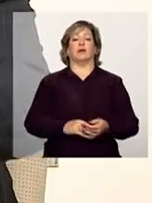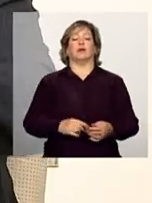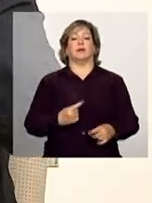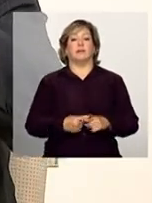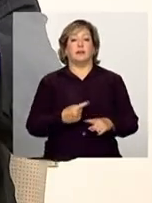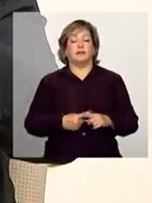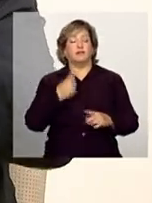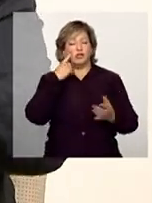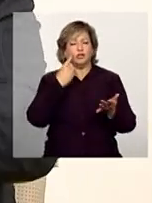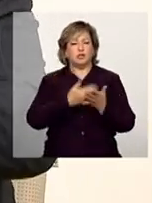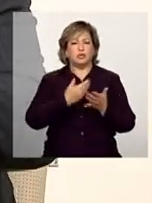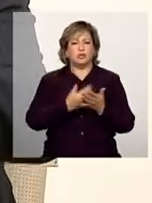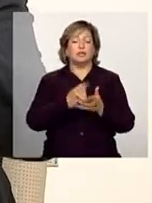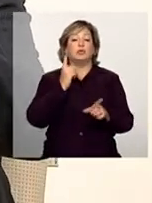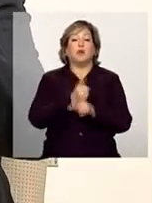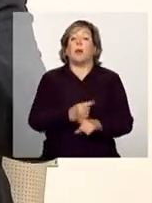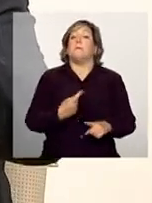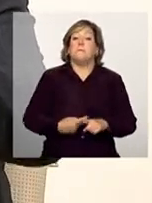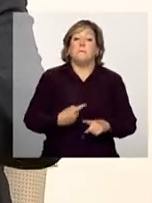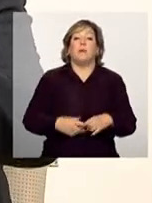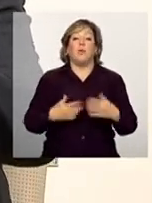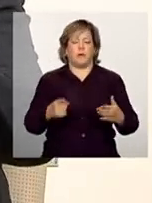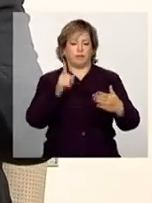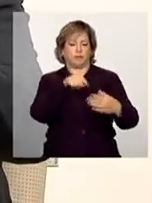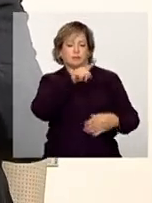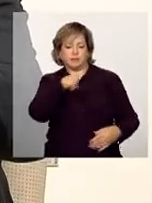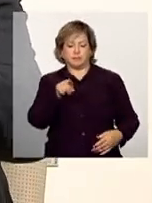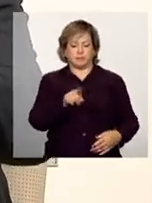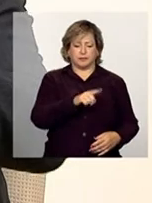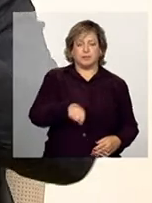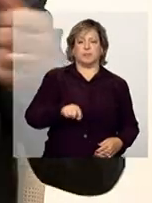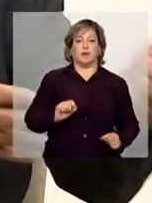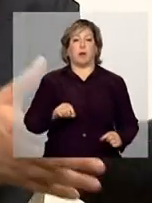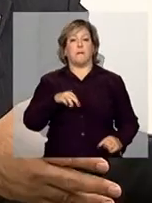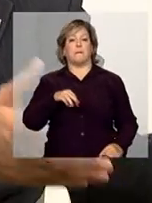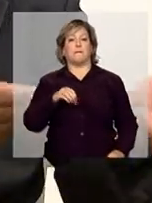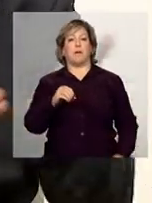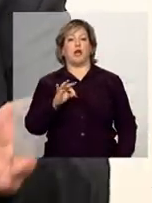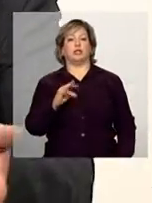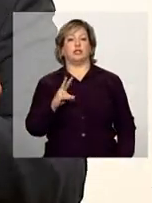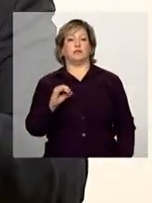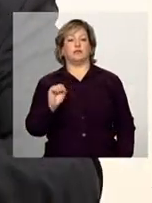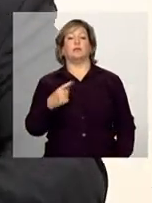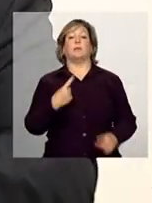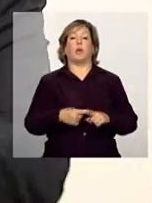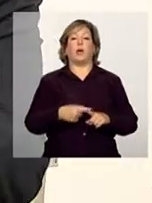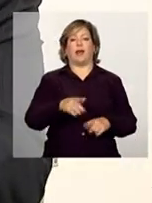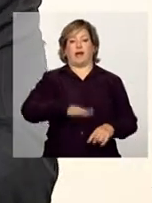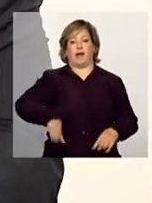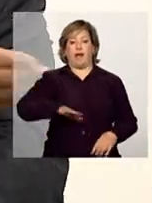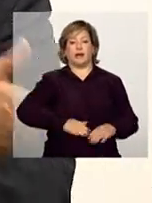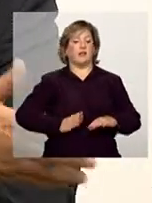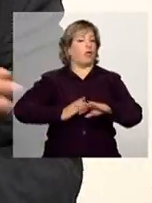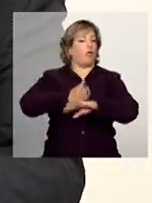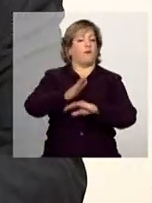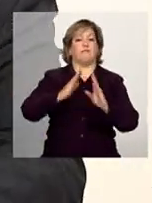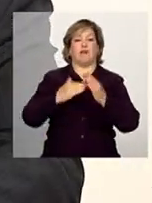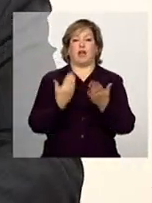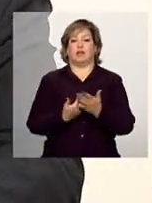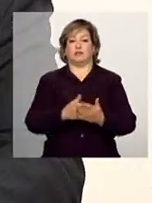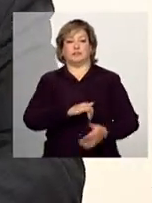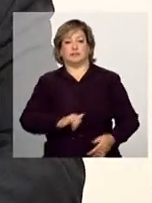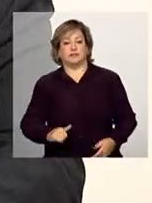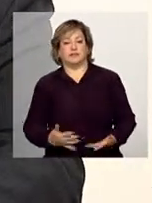estudando o que é que era marcado em outros, para que conseguisse melhor captar os motivos da